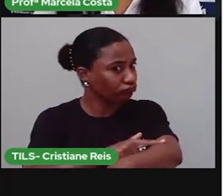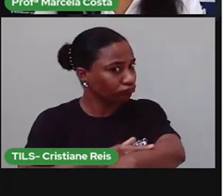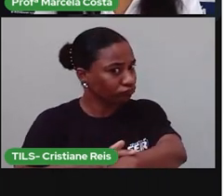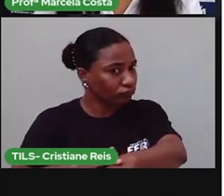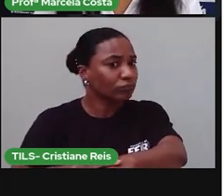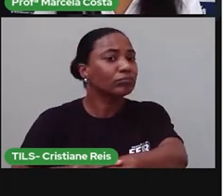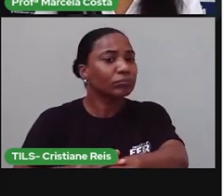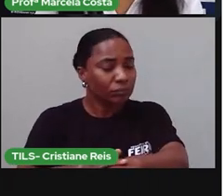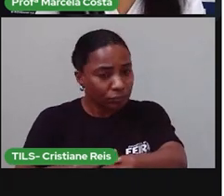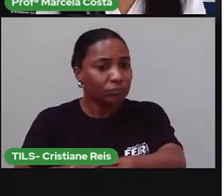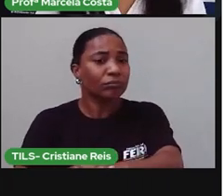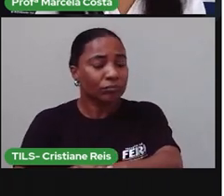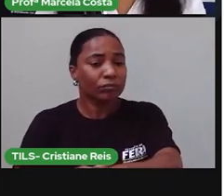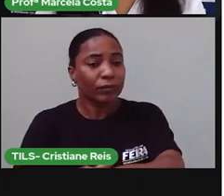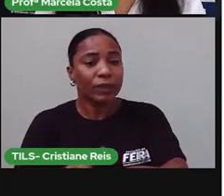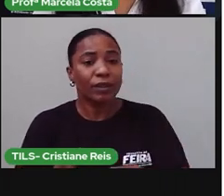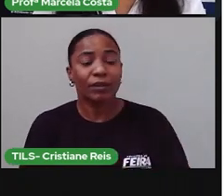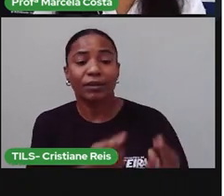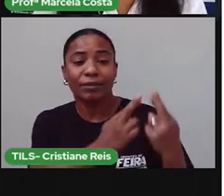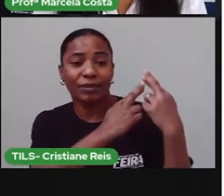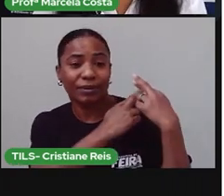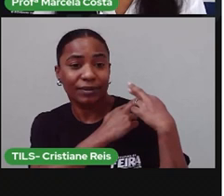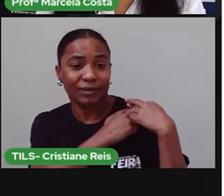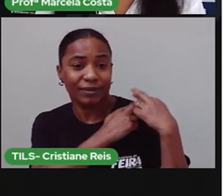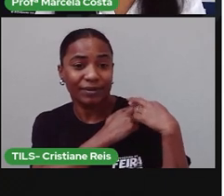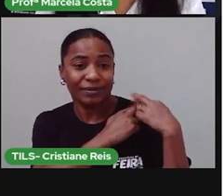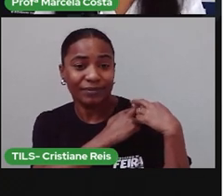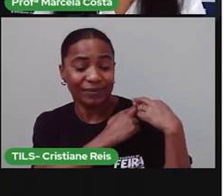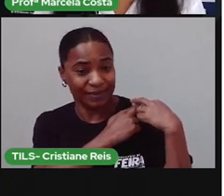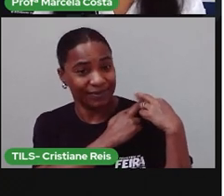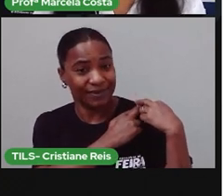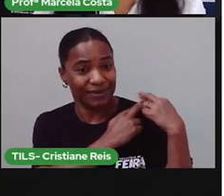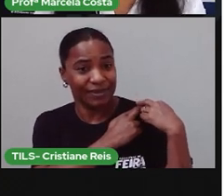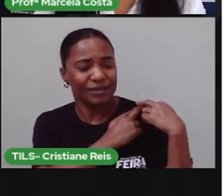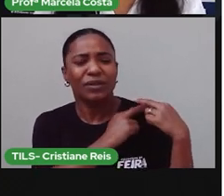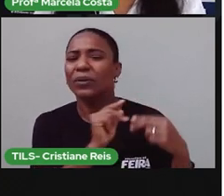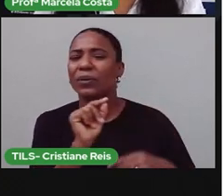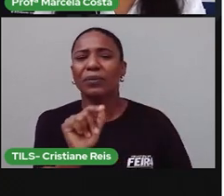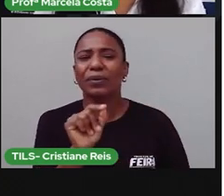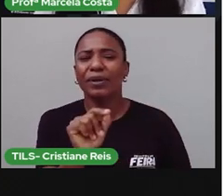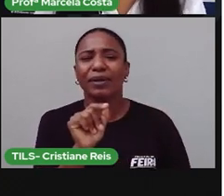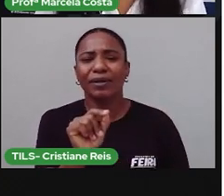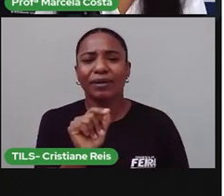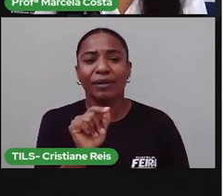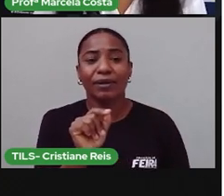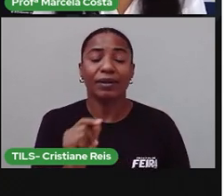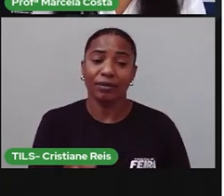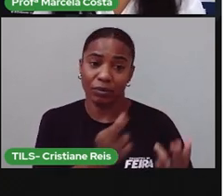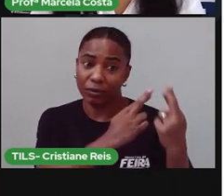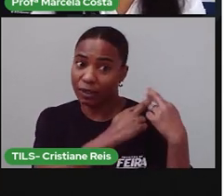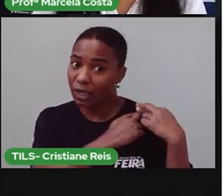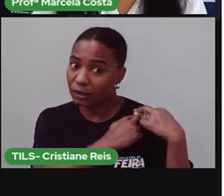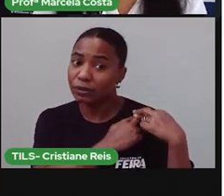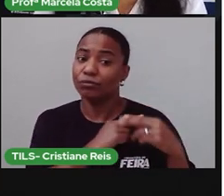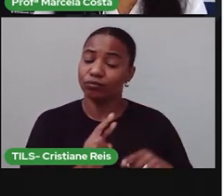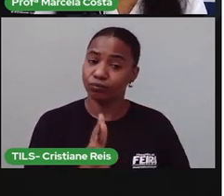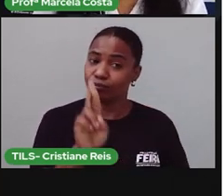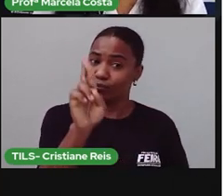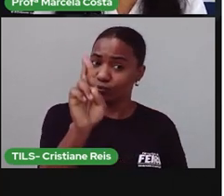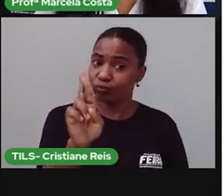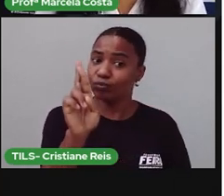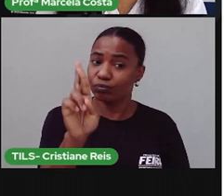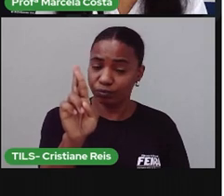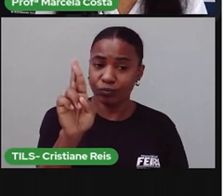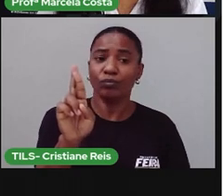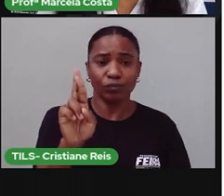A responsabilidade está relacionada a assumir uma função, a assumir uma atividade